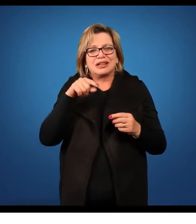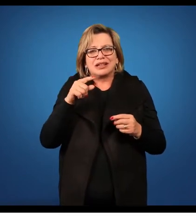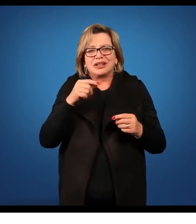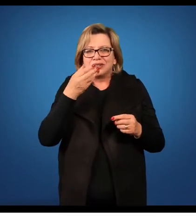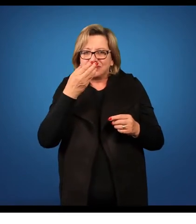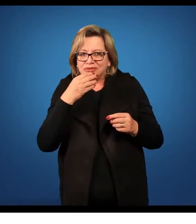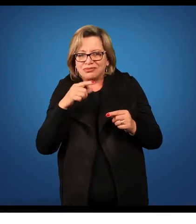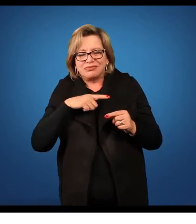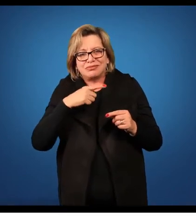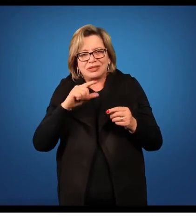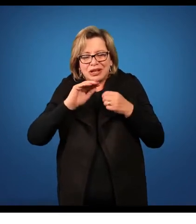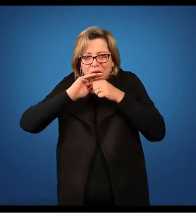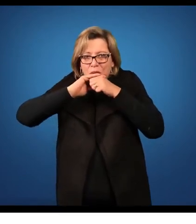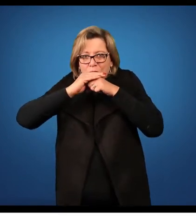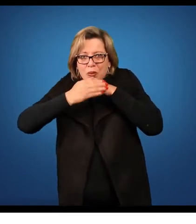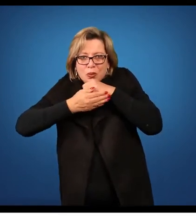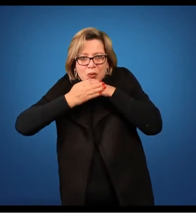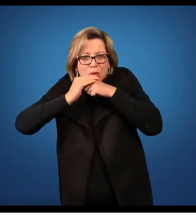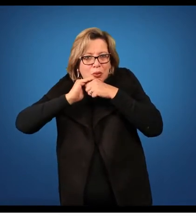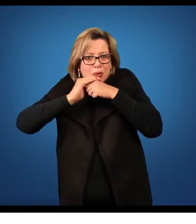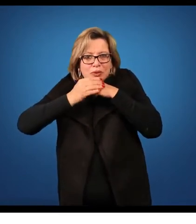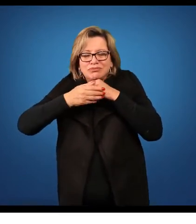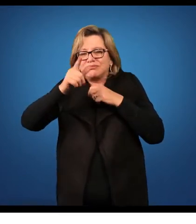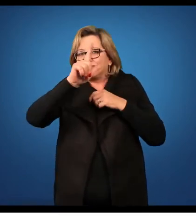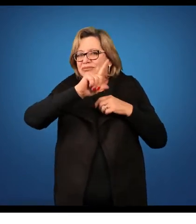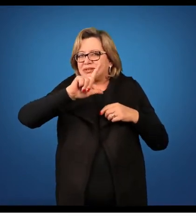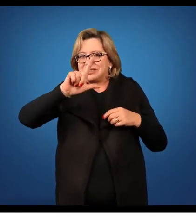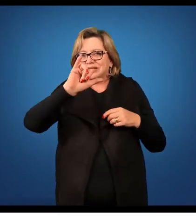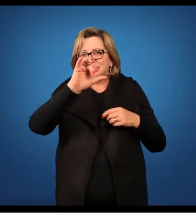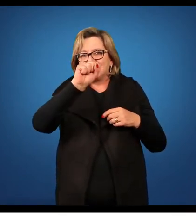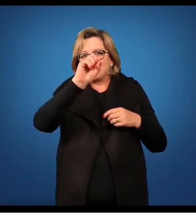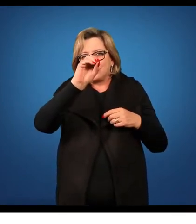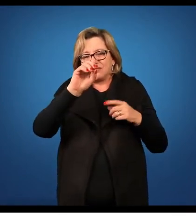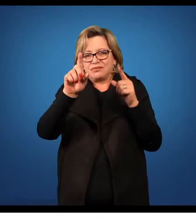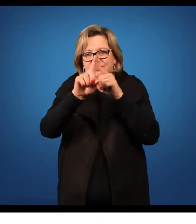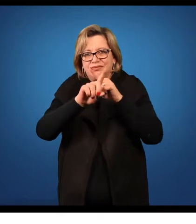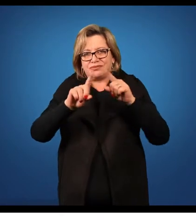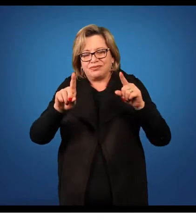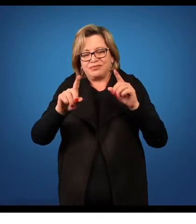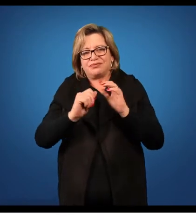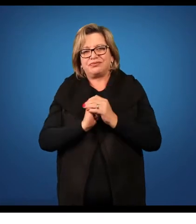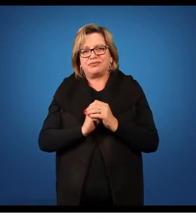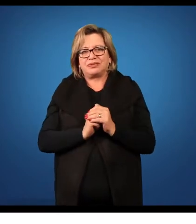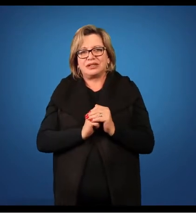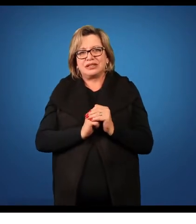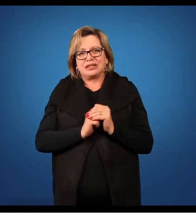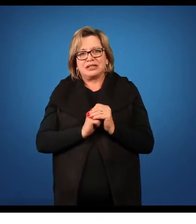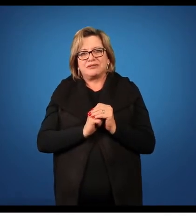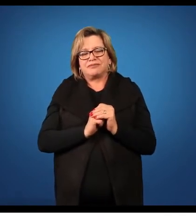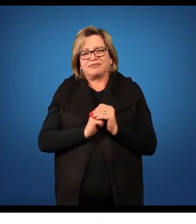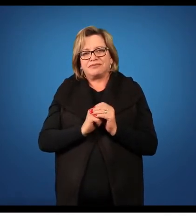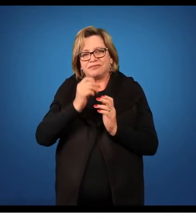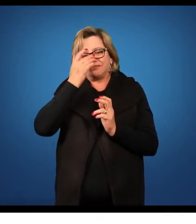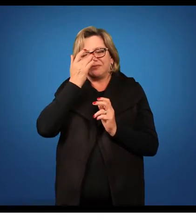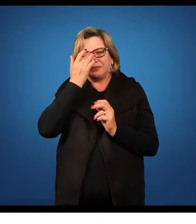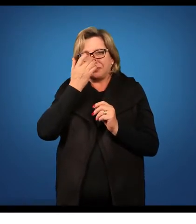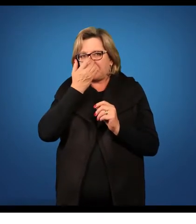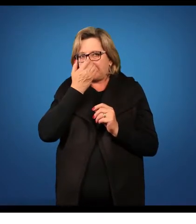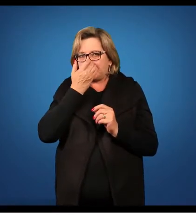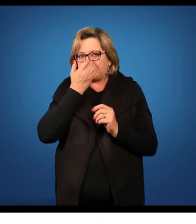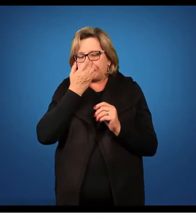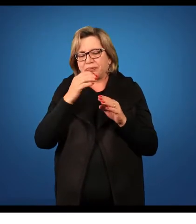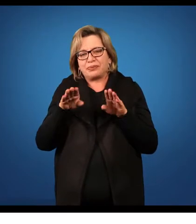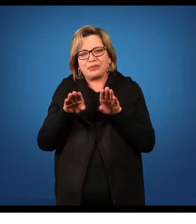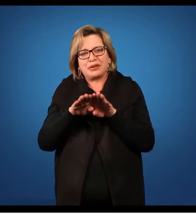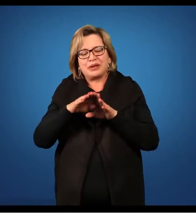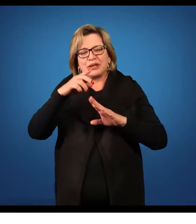não tem aquele aspecto lisinho que tem os frutos que vêm das flores gamaucarpelar. Bem, então aqui temos